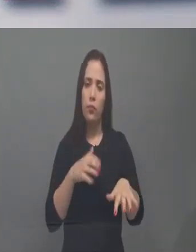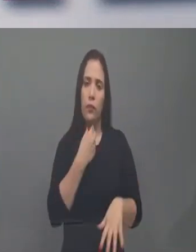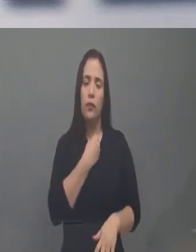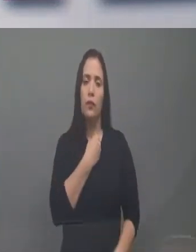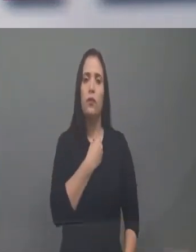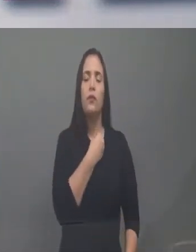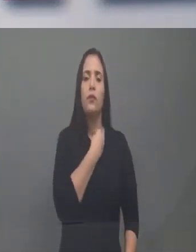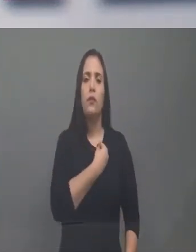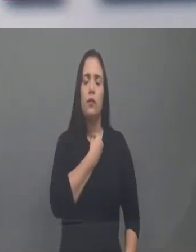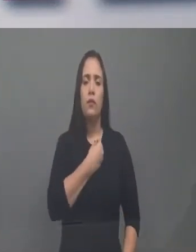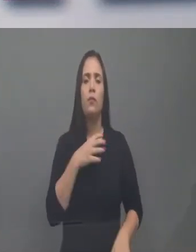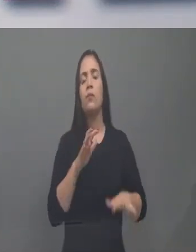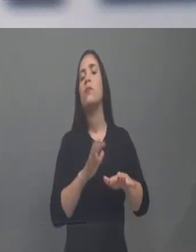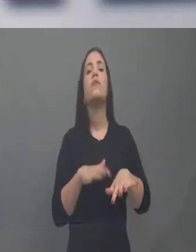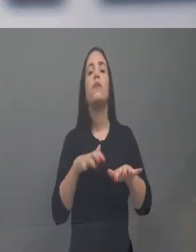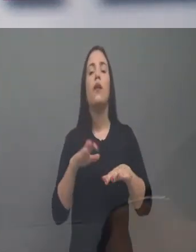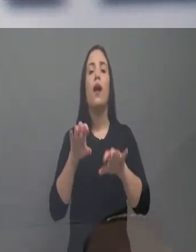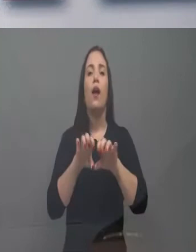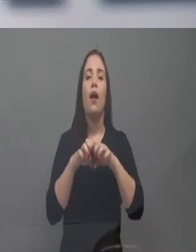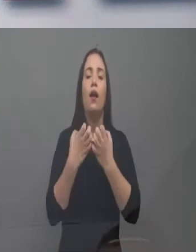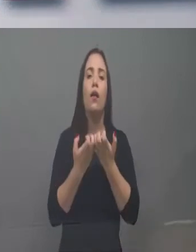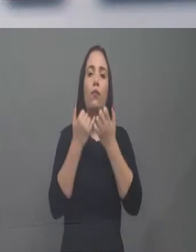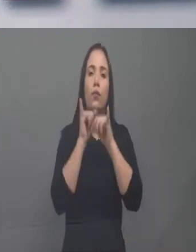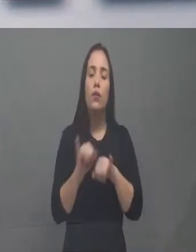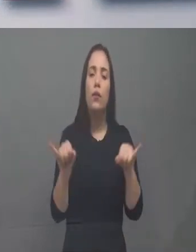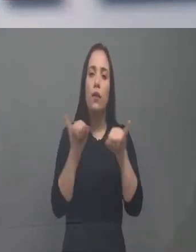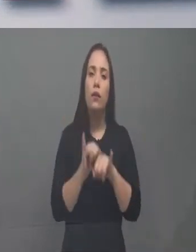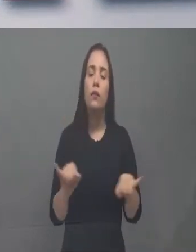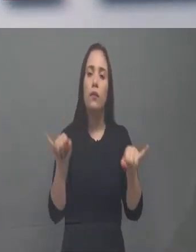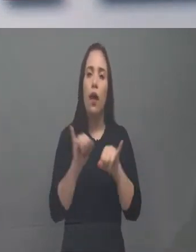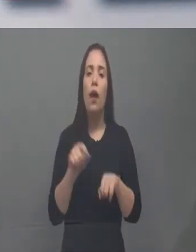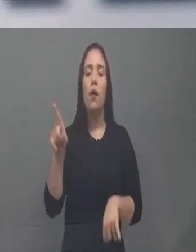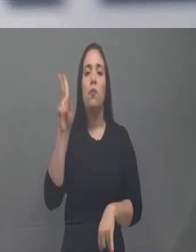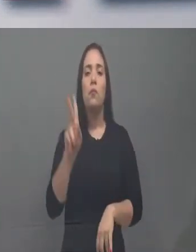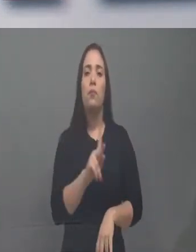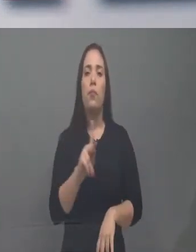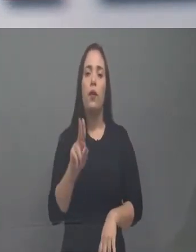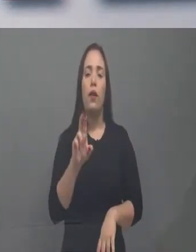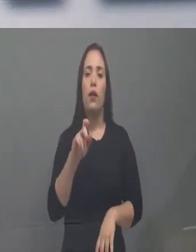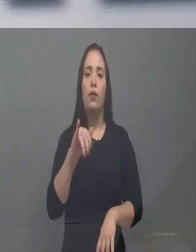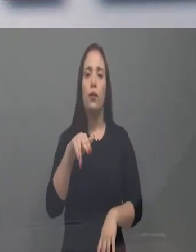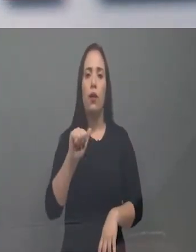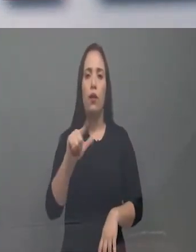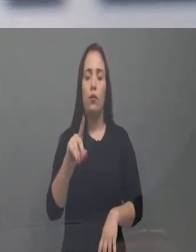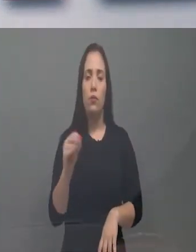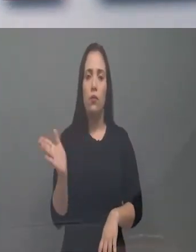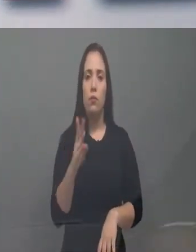pela vida contra o aborto, a caminhada, o evangelizar é preciso, com o padre Reginaldo Mazotti,